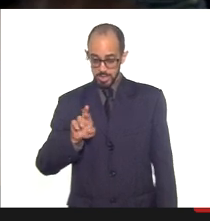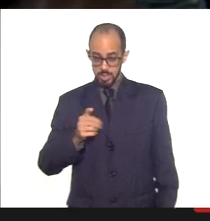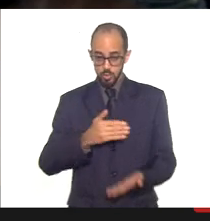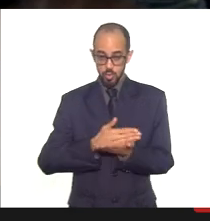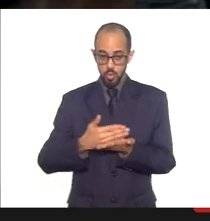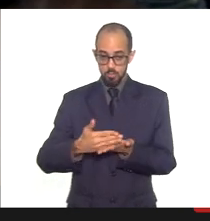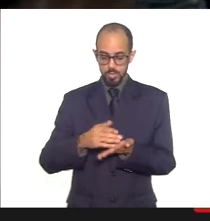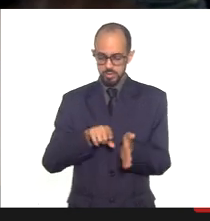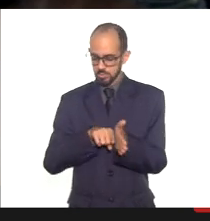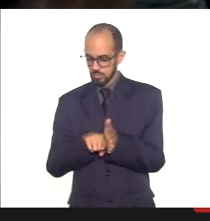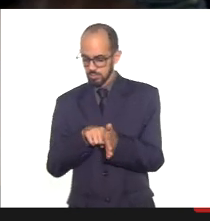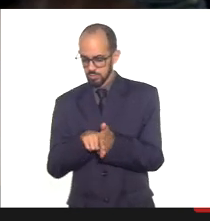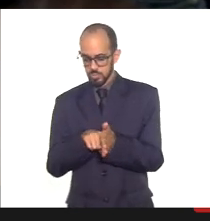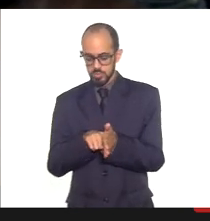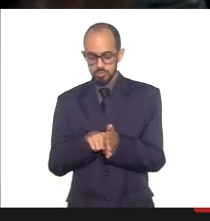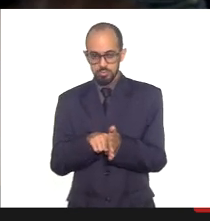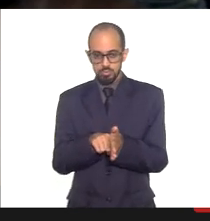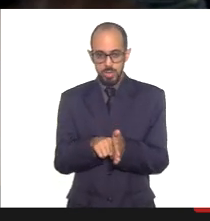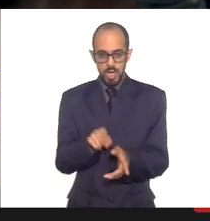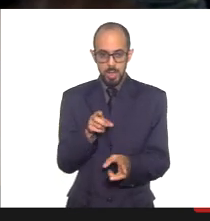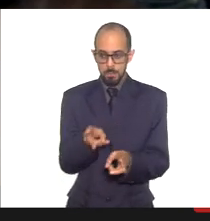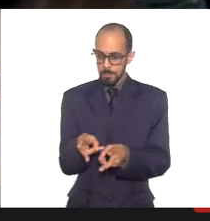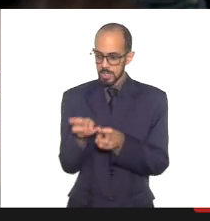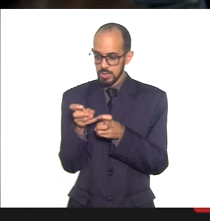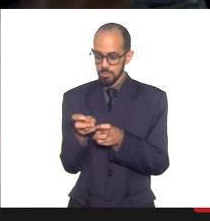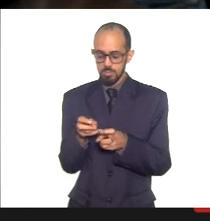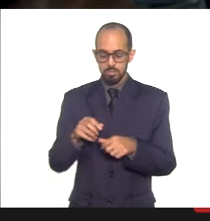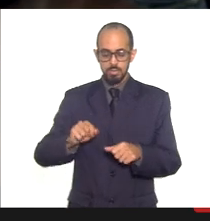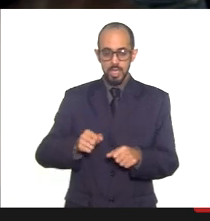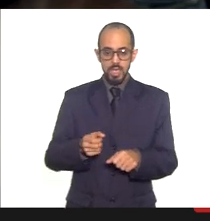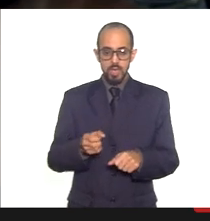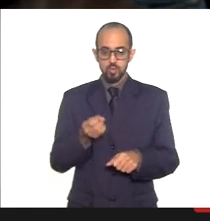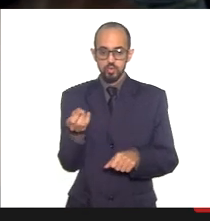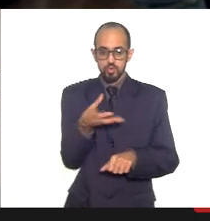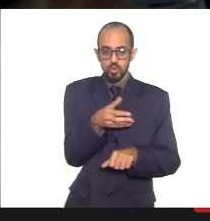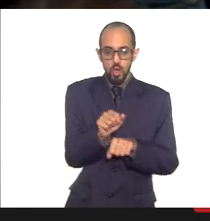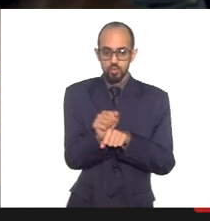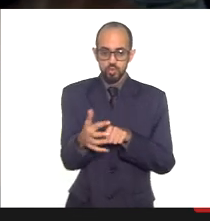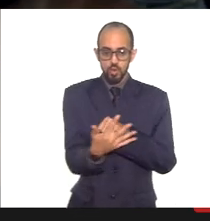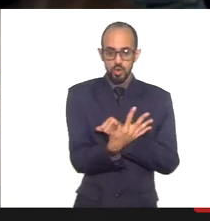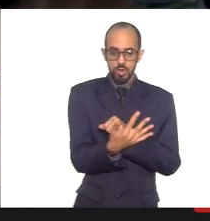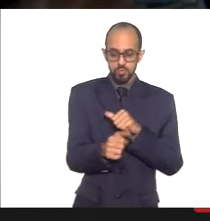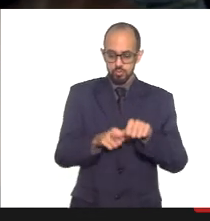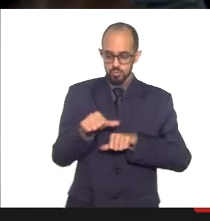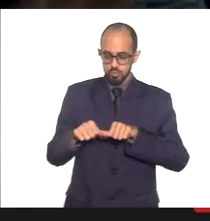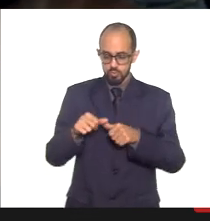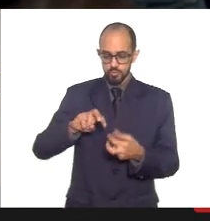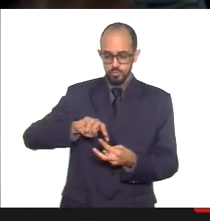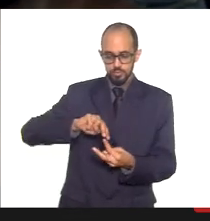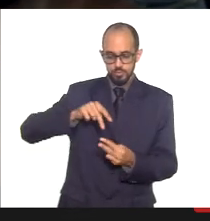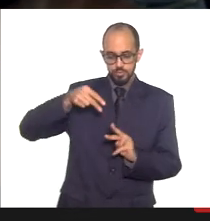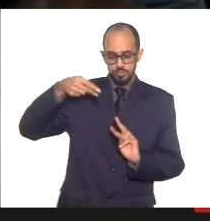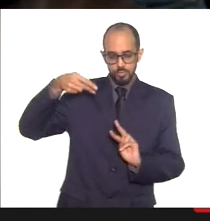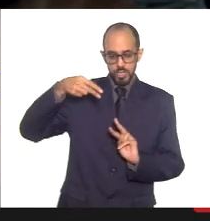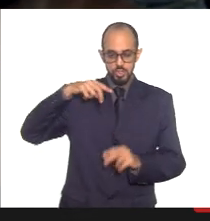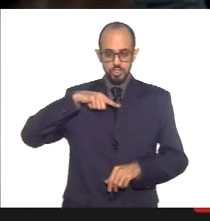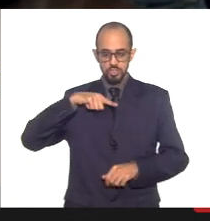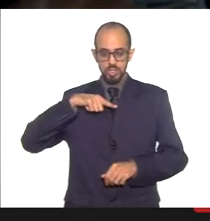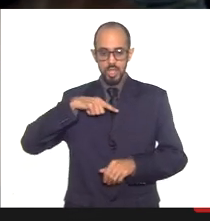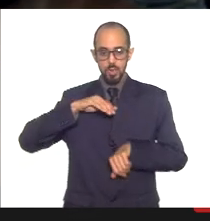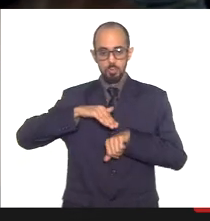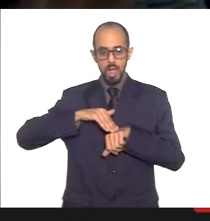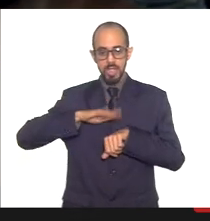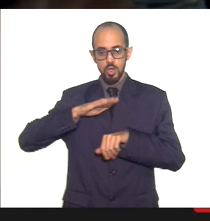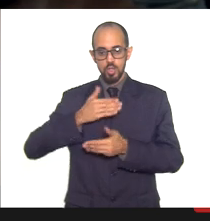a incidência das novas cepas na população fluminense, um dos maiores estudos de sequenciamento de variantes da Covid